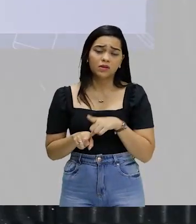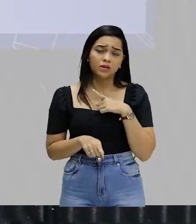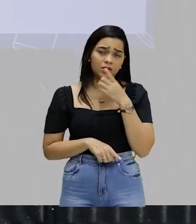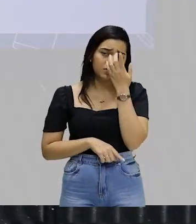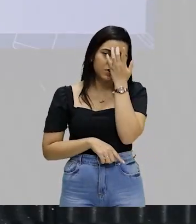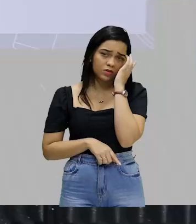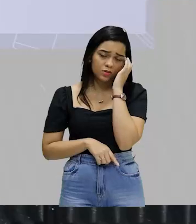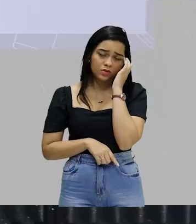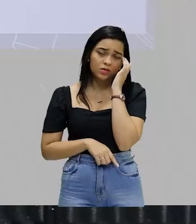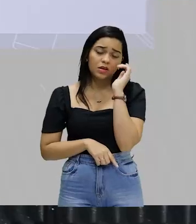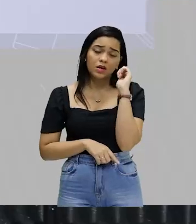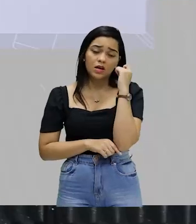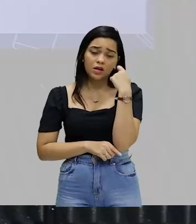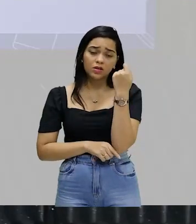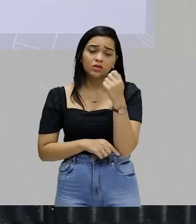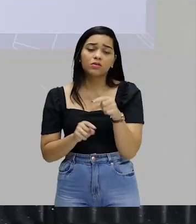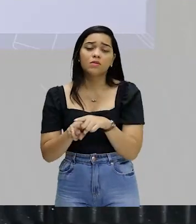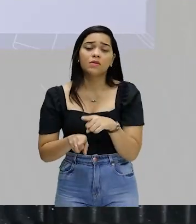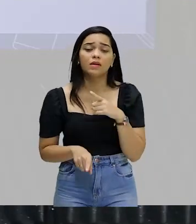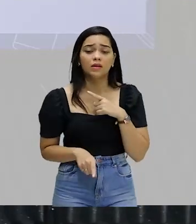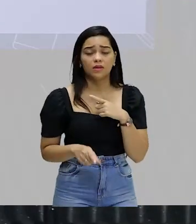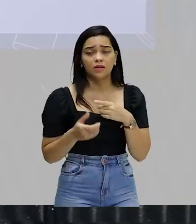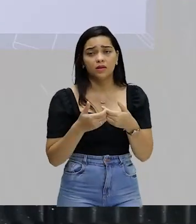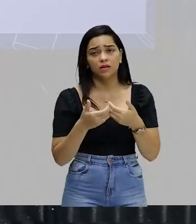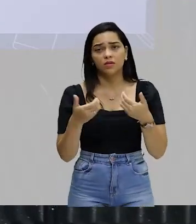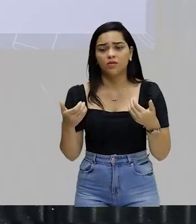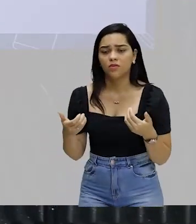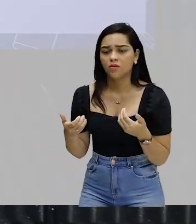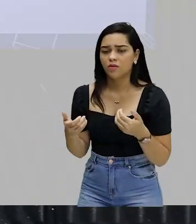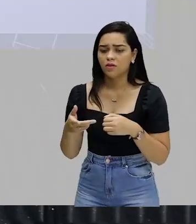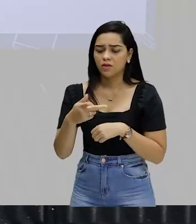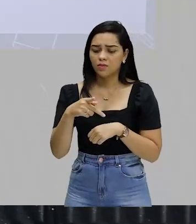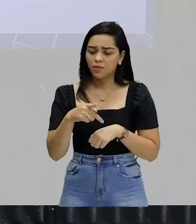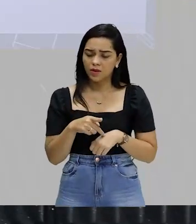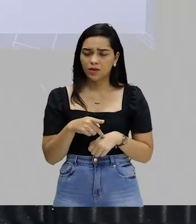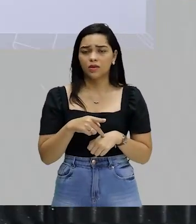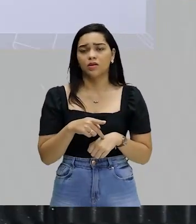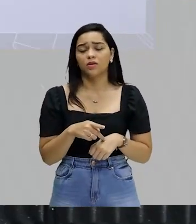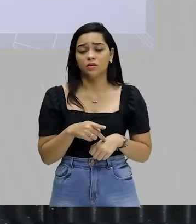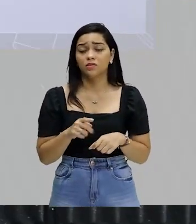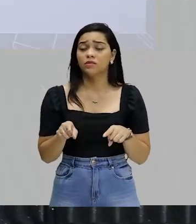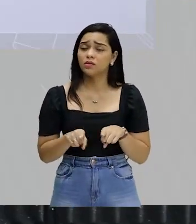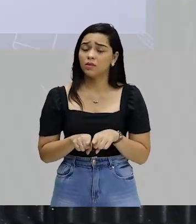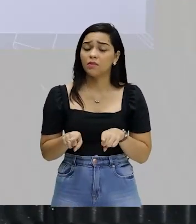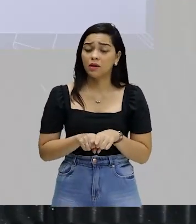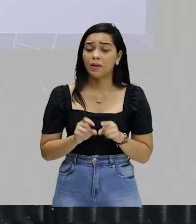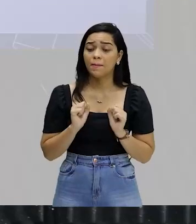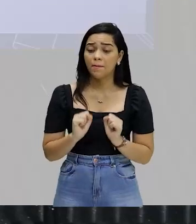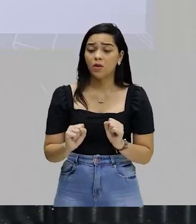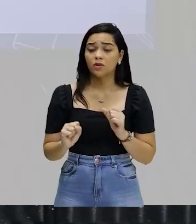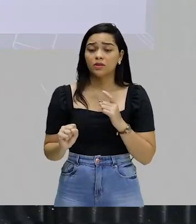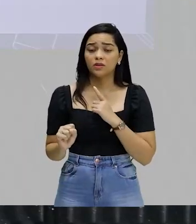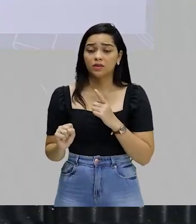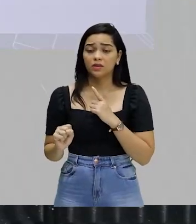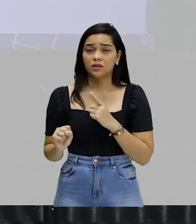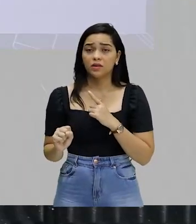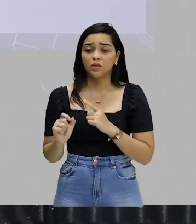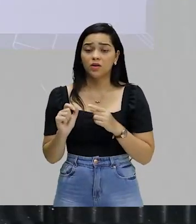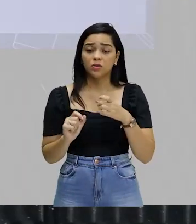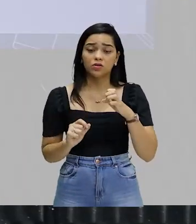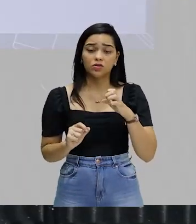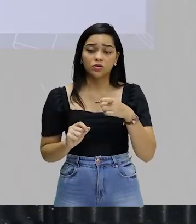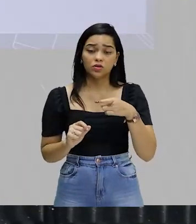argentinos então esse tipo de rivalidade entre países ou nacionalidades eles também podem gerar casos de